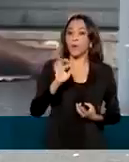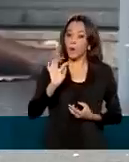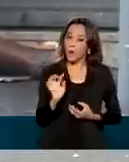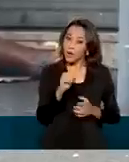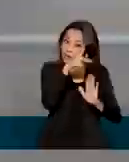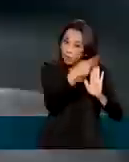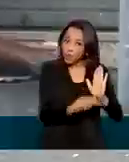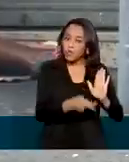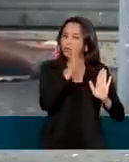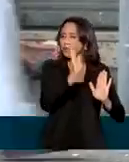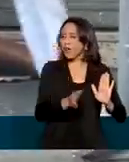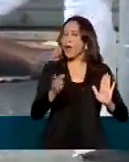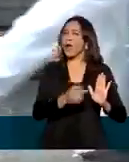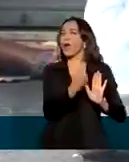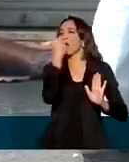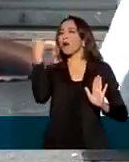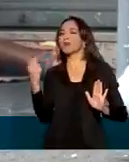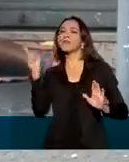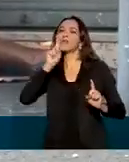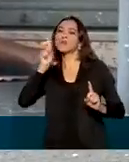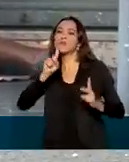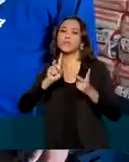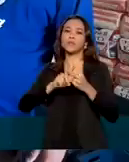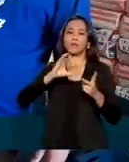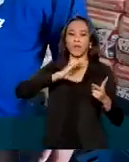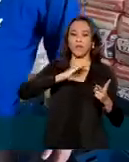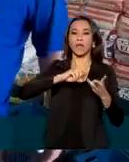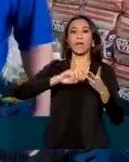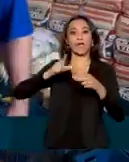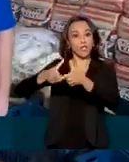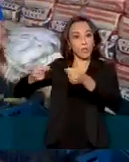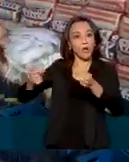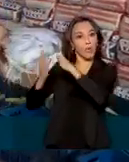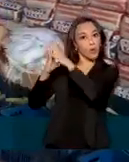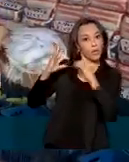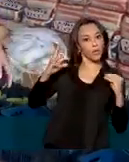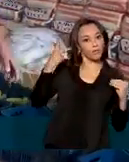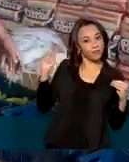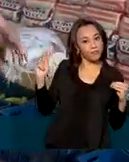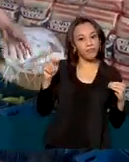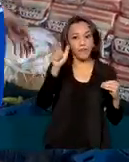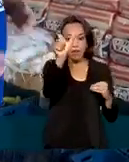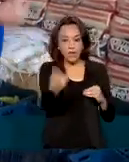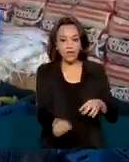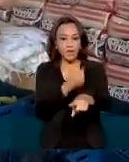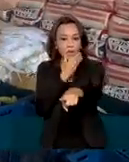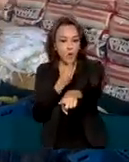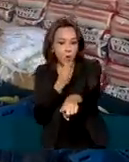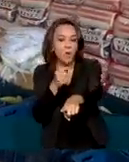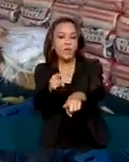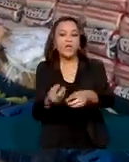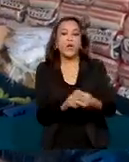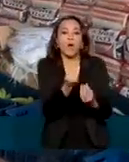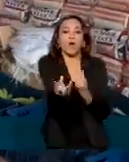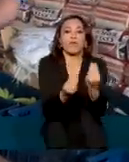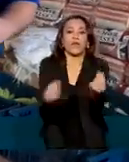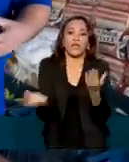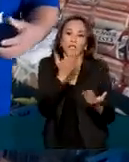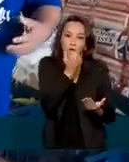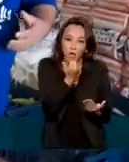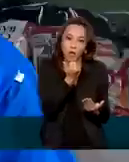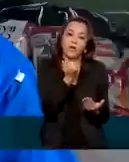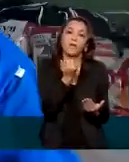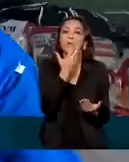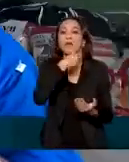adotado em países como os Estados Unidos, Canadá e Japão. Rogério, diretor de um instituto que oferece alimento a moradores de rua do